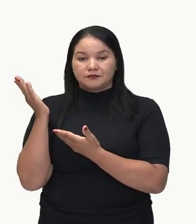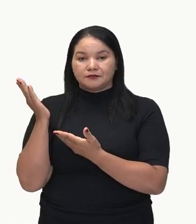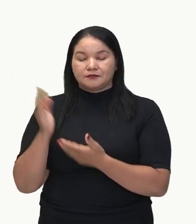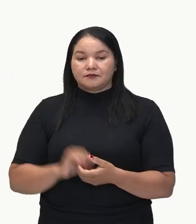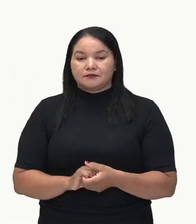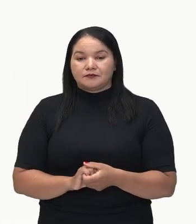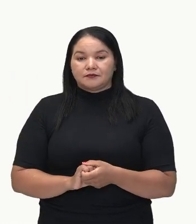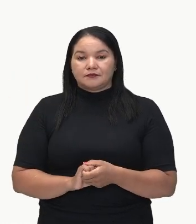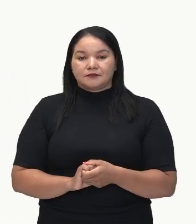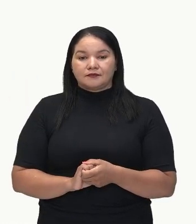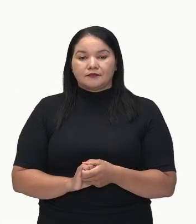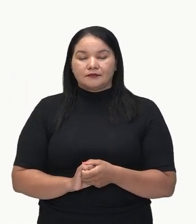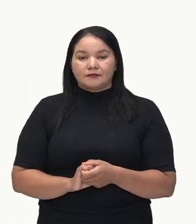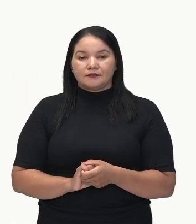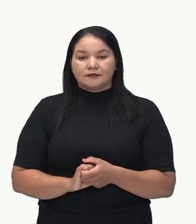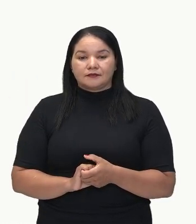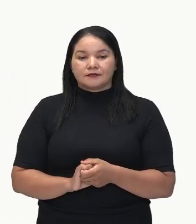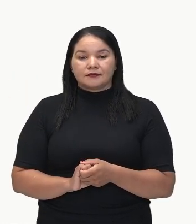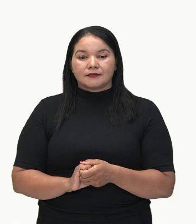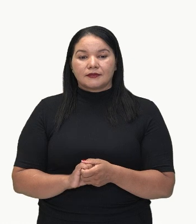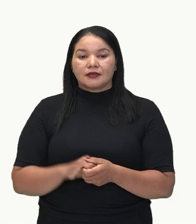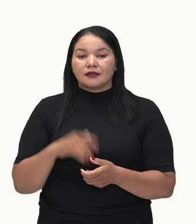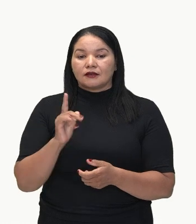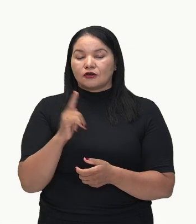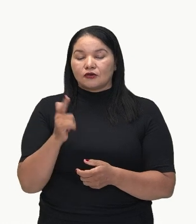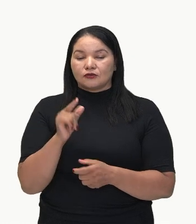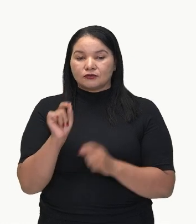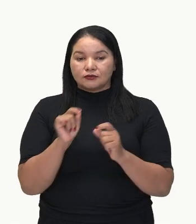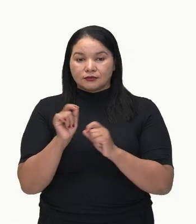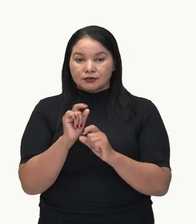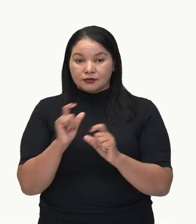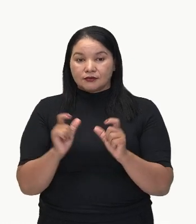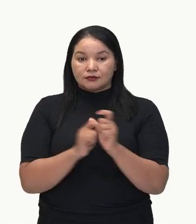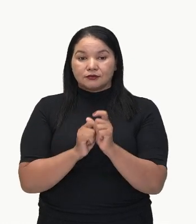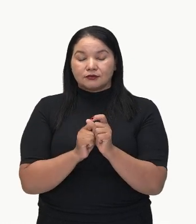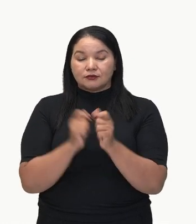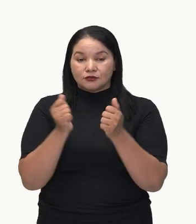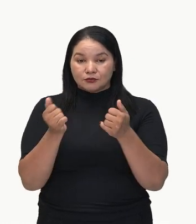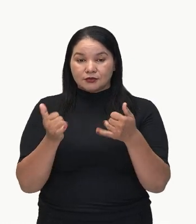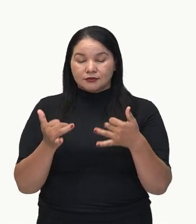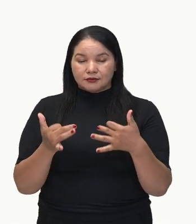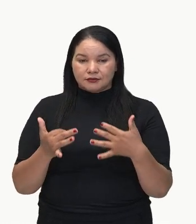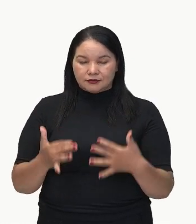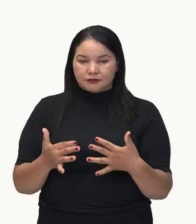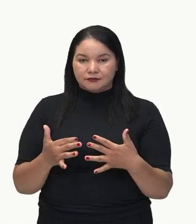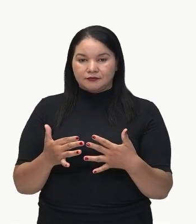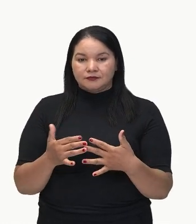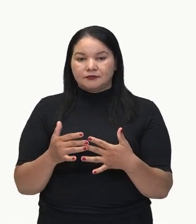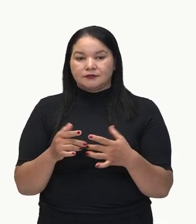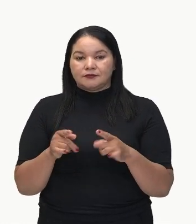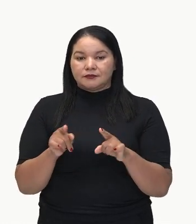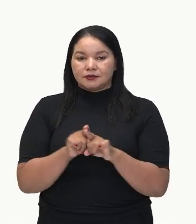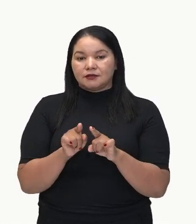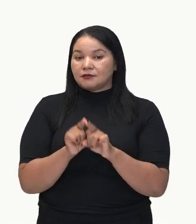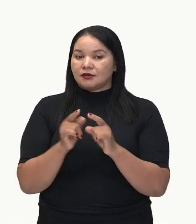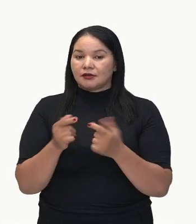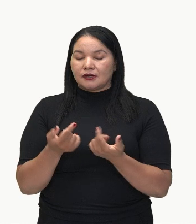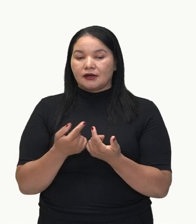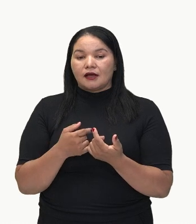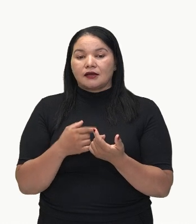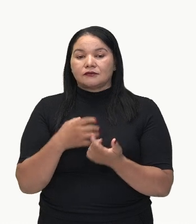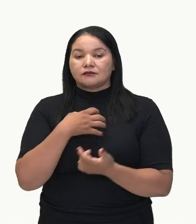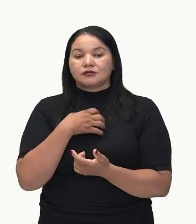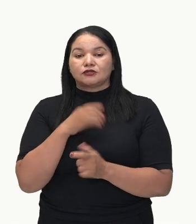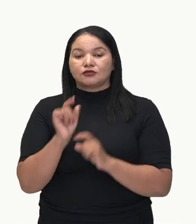de soma. Ok? Temos também as conjunções explicativas. Mas, como o nome já diz, eles vão dar uma